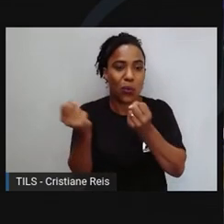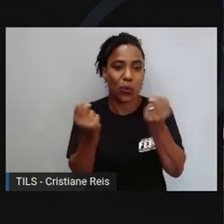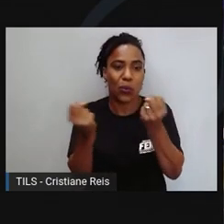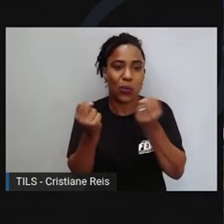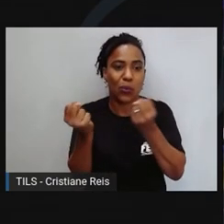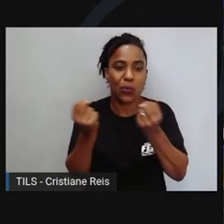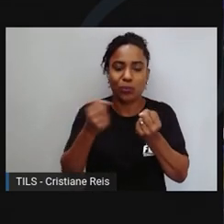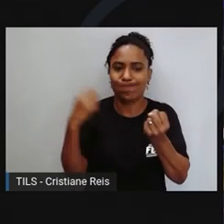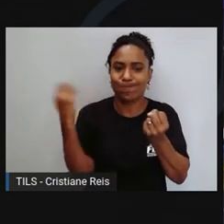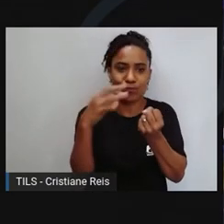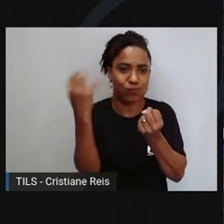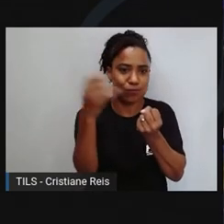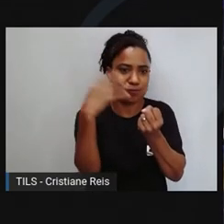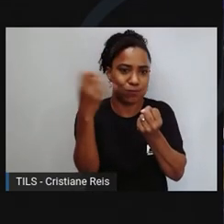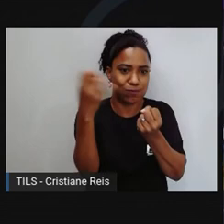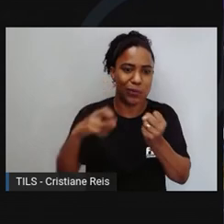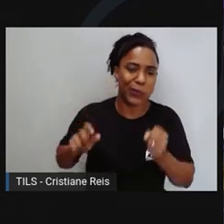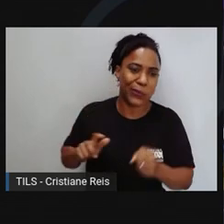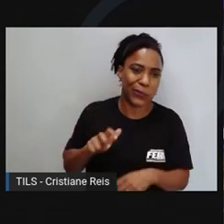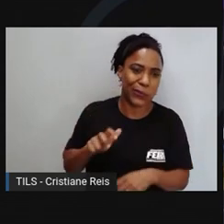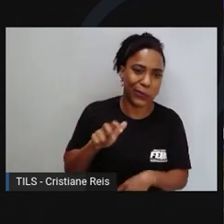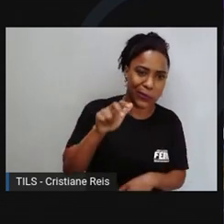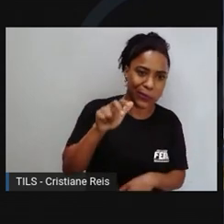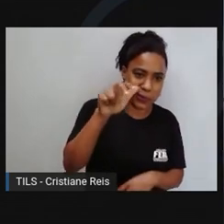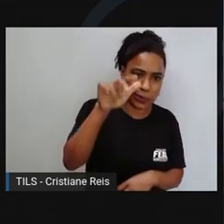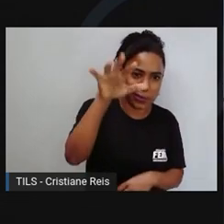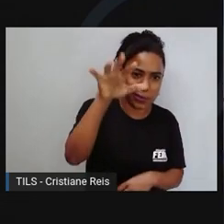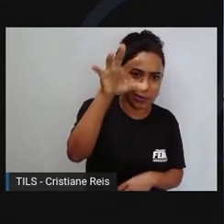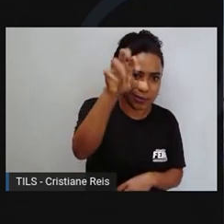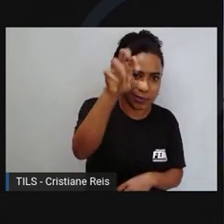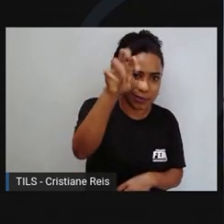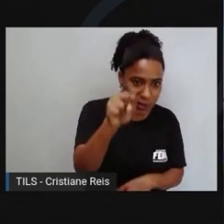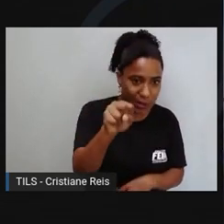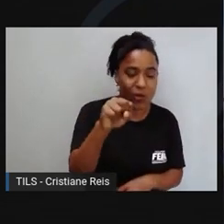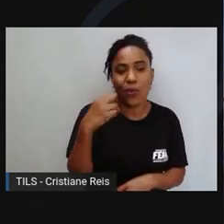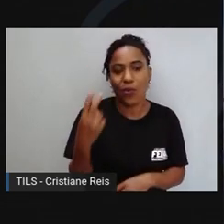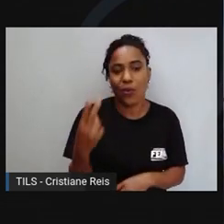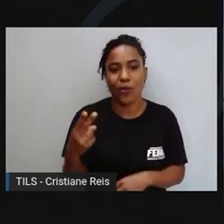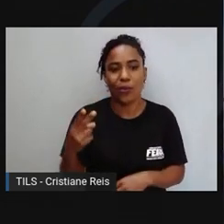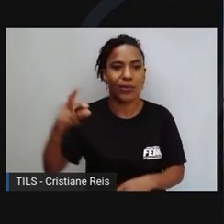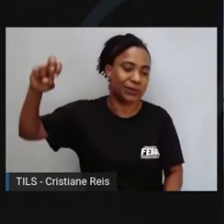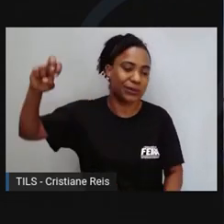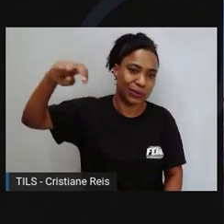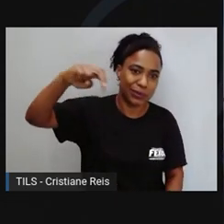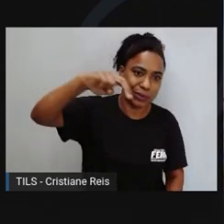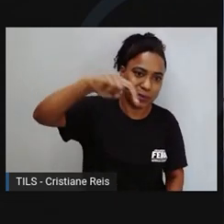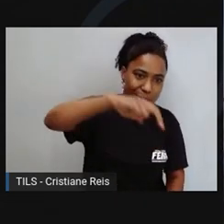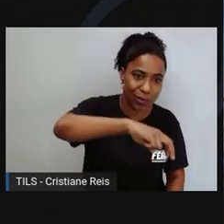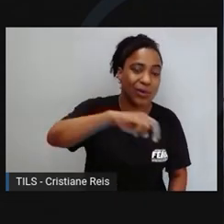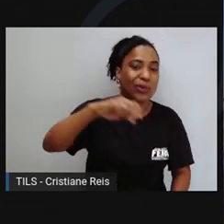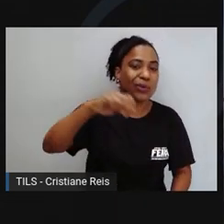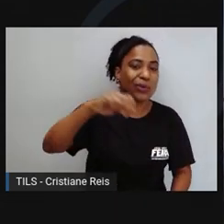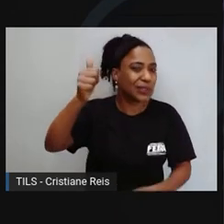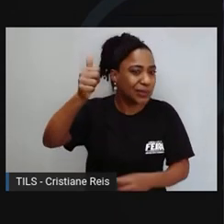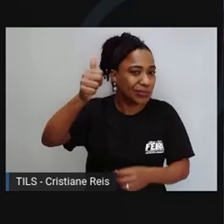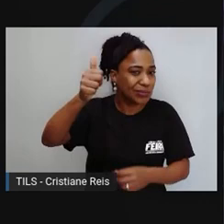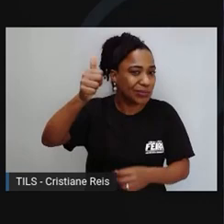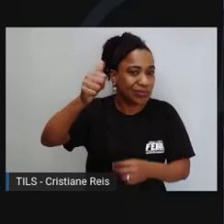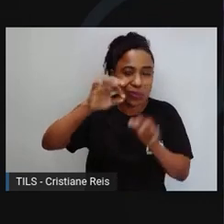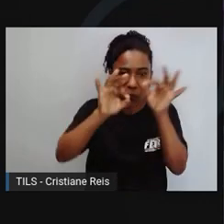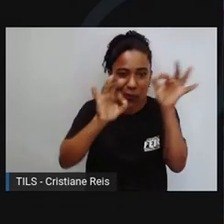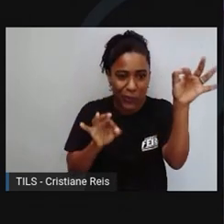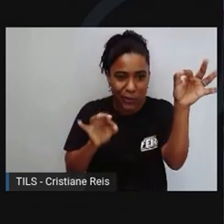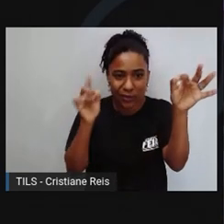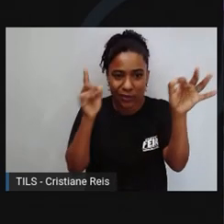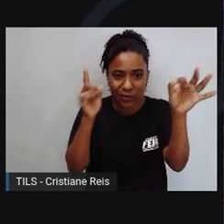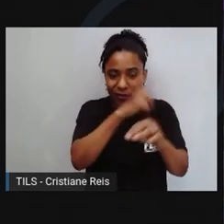possível, se houver teto, se a condição climática for favorável, você pode sim ser retirado por aeronave, já que o tempo e a resposta é muito importante. Então, você